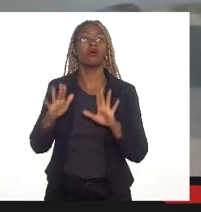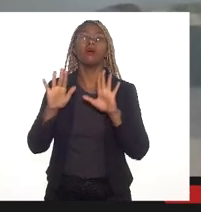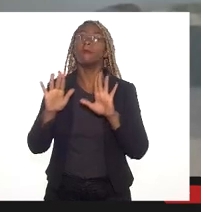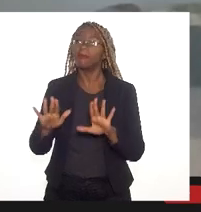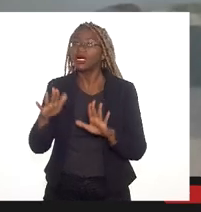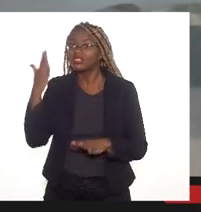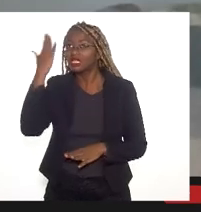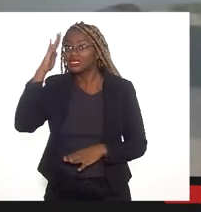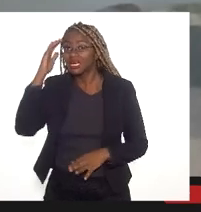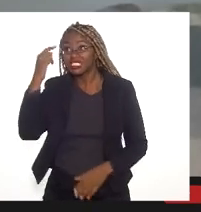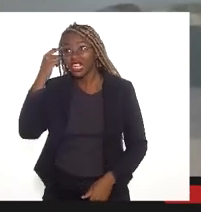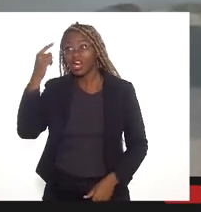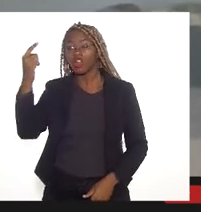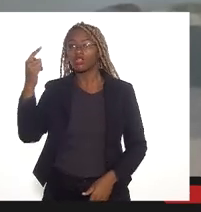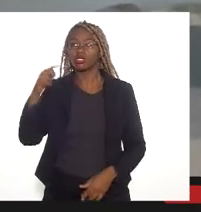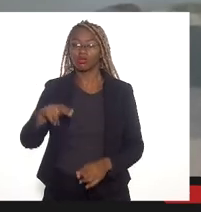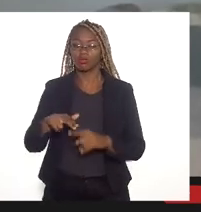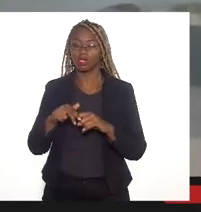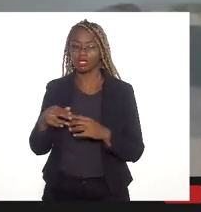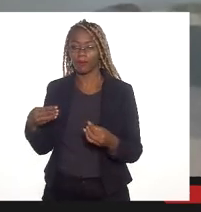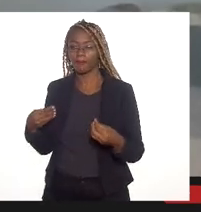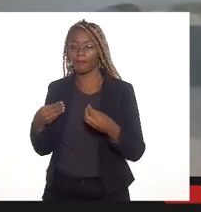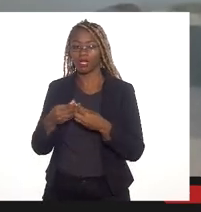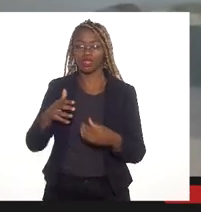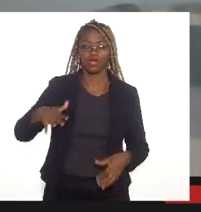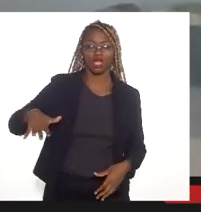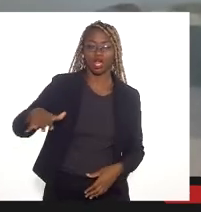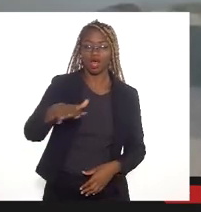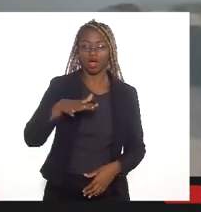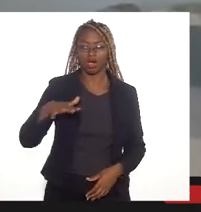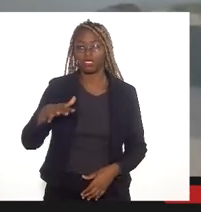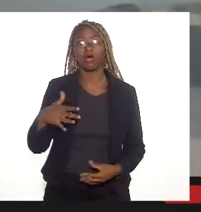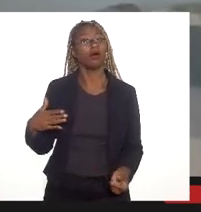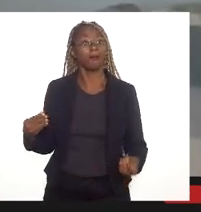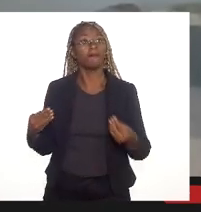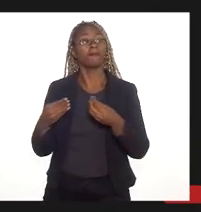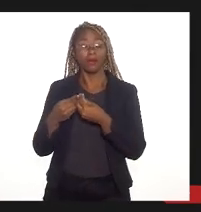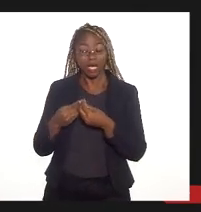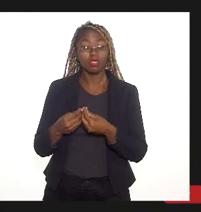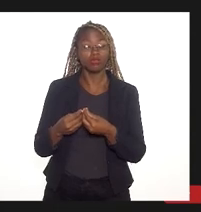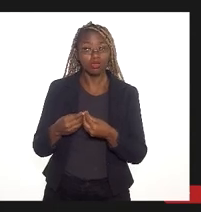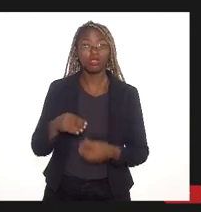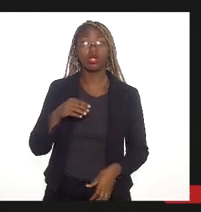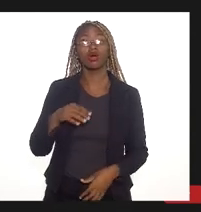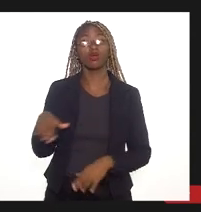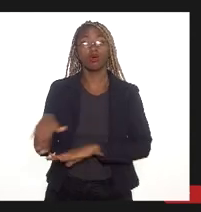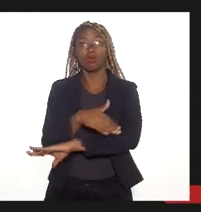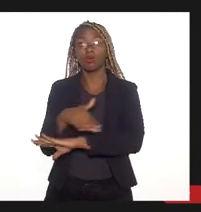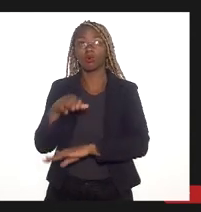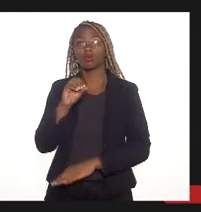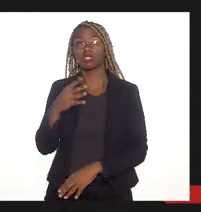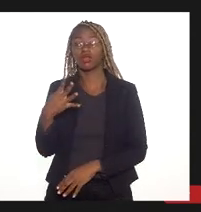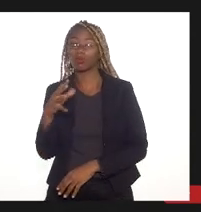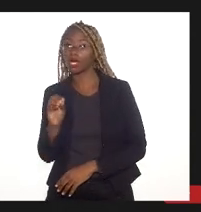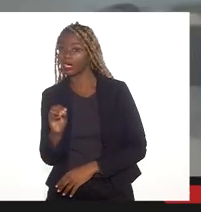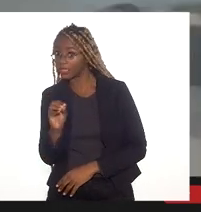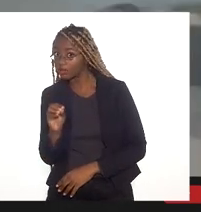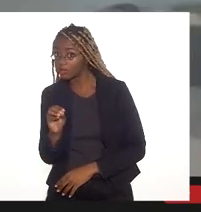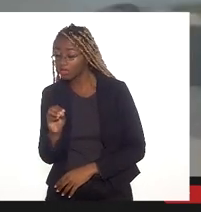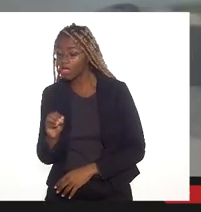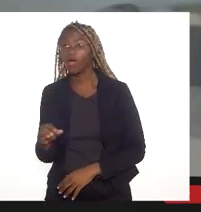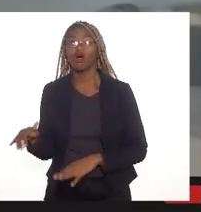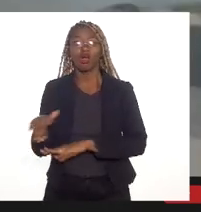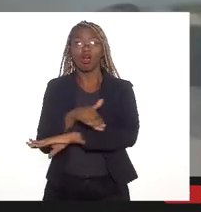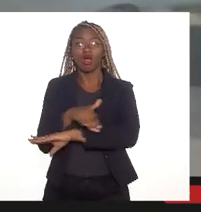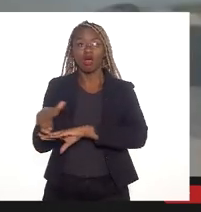a gente entende a lógica. Você está perto de uma área, perto da Austin Lewis, uma área que não está ocupada, uma área